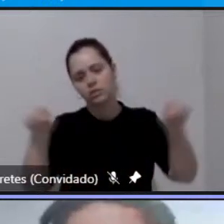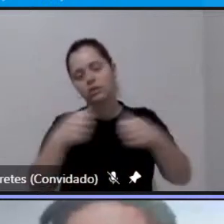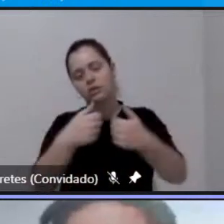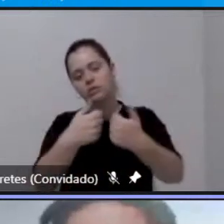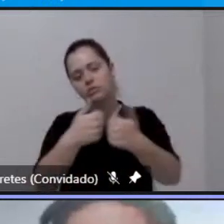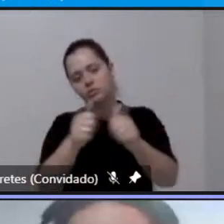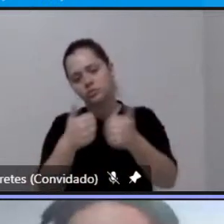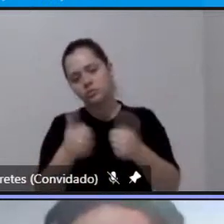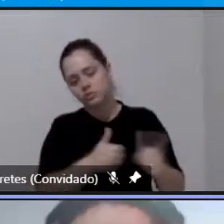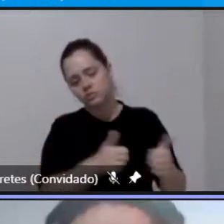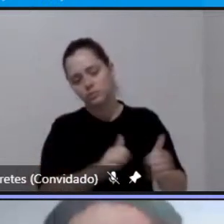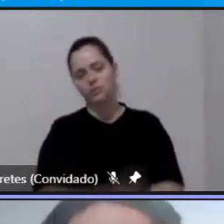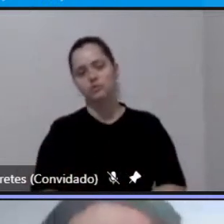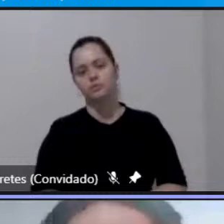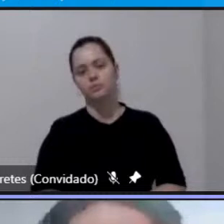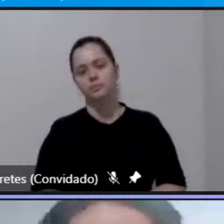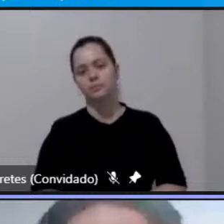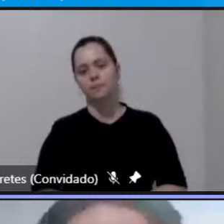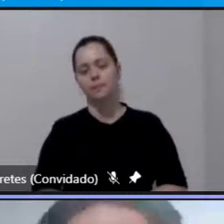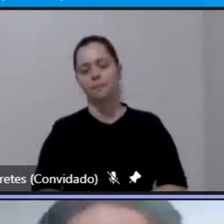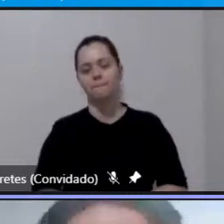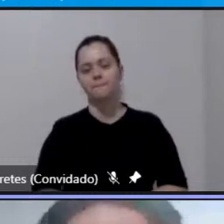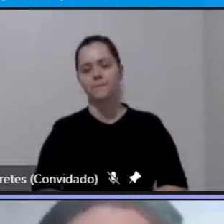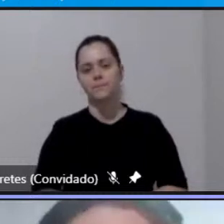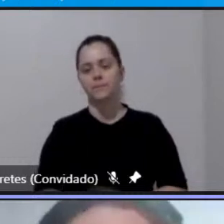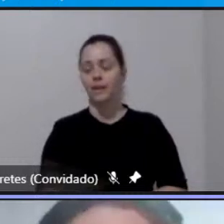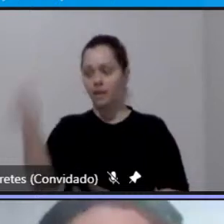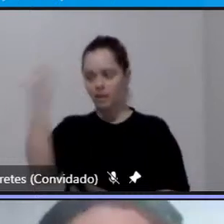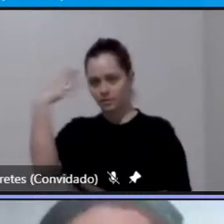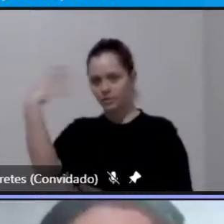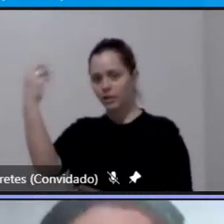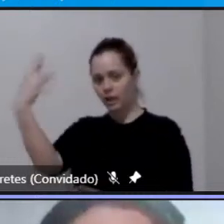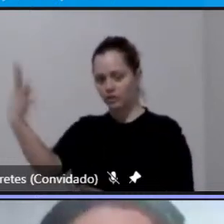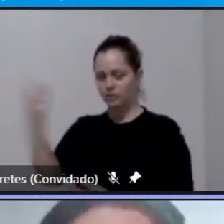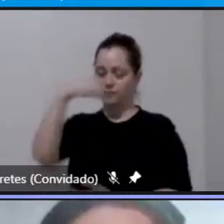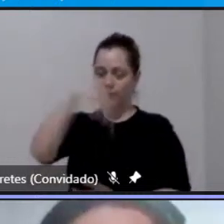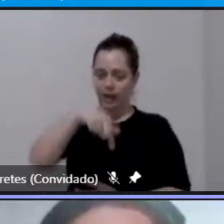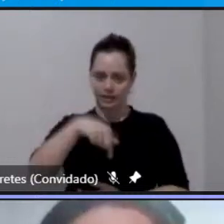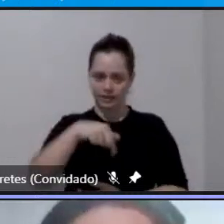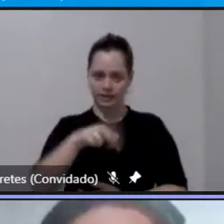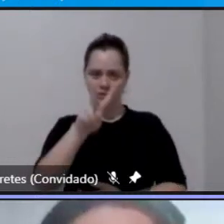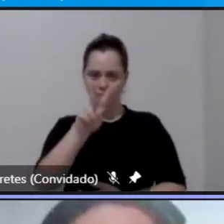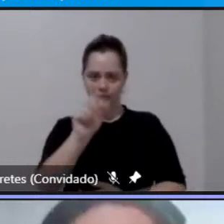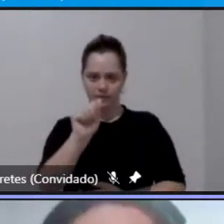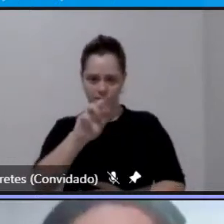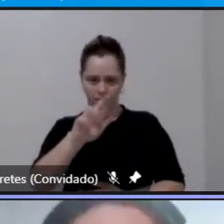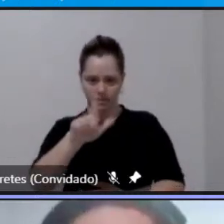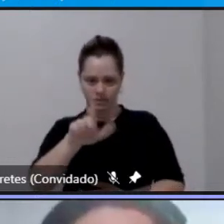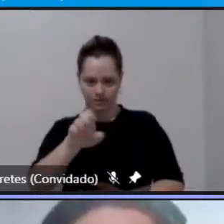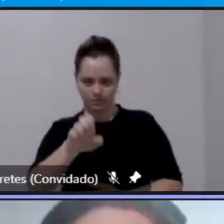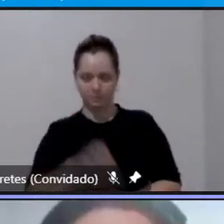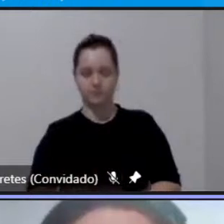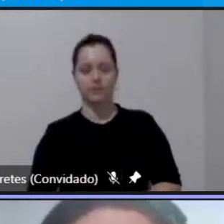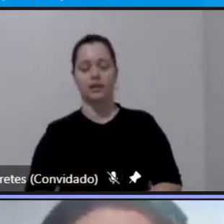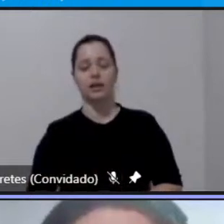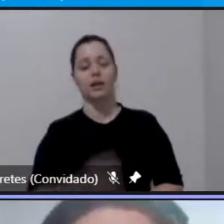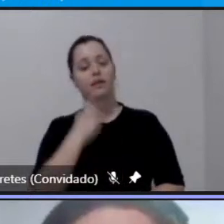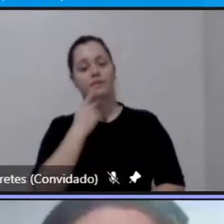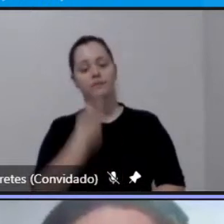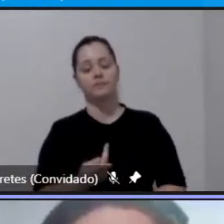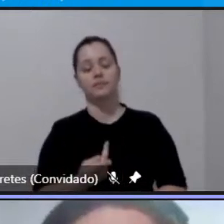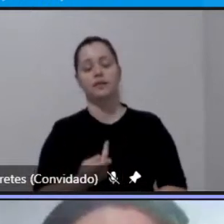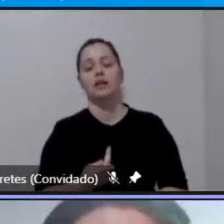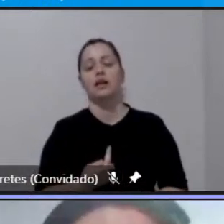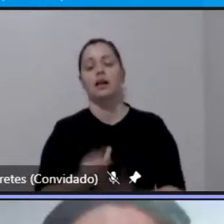as viagens aqui na no na região do vale elas se dão a maior parte por